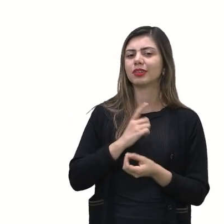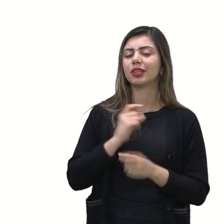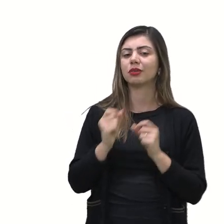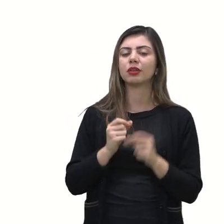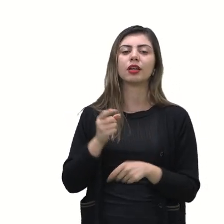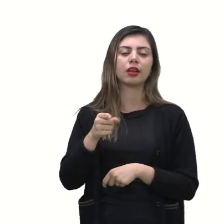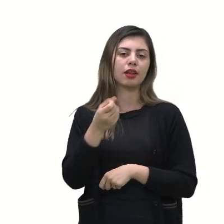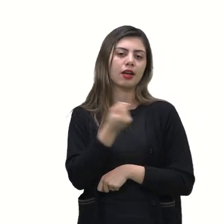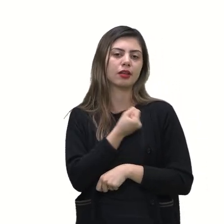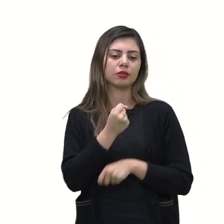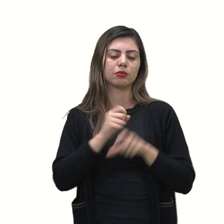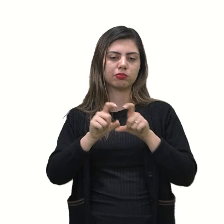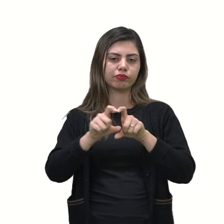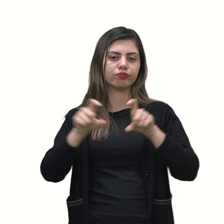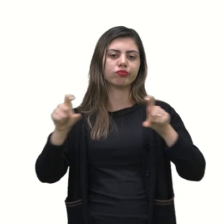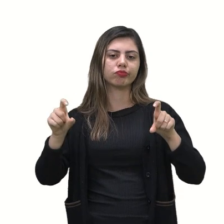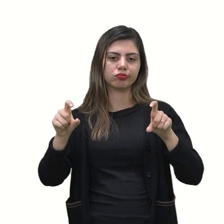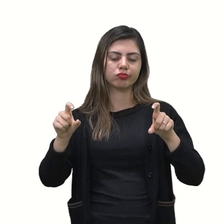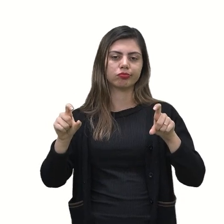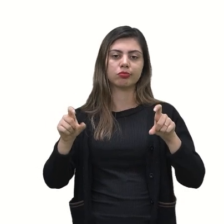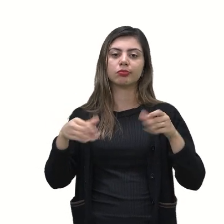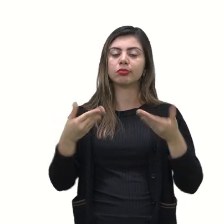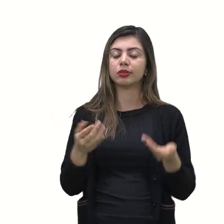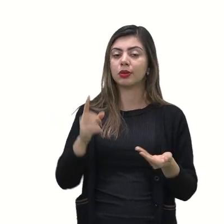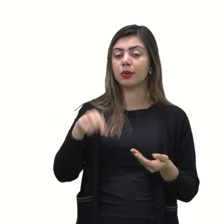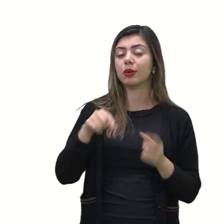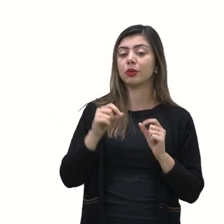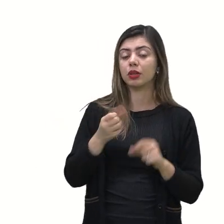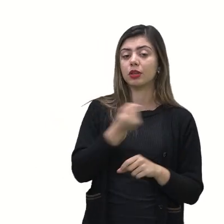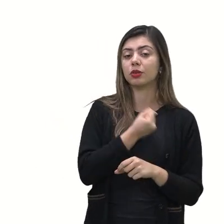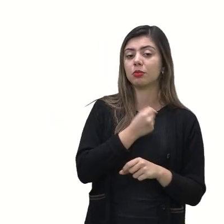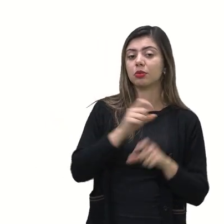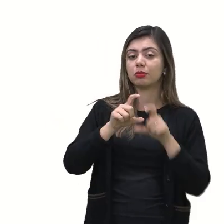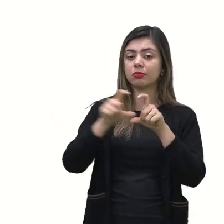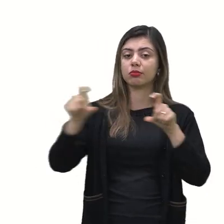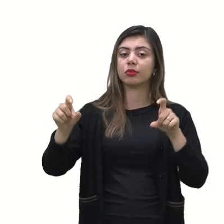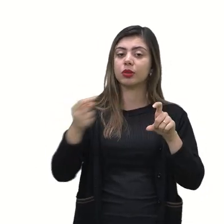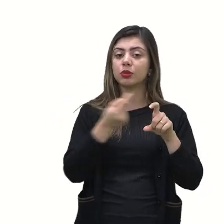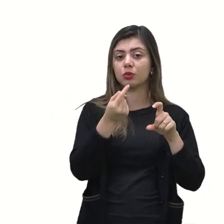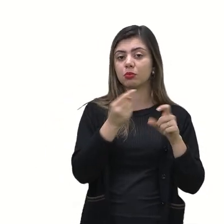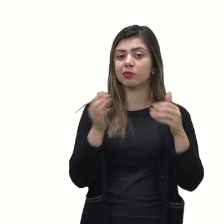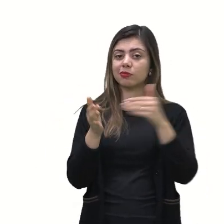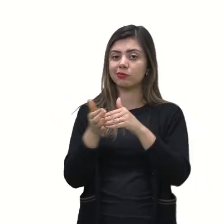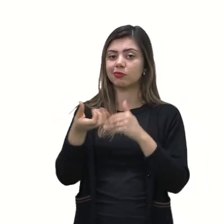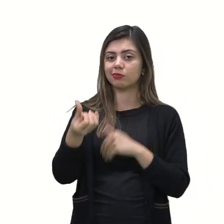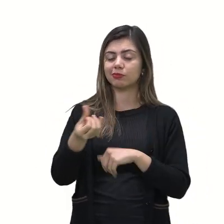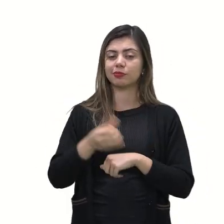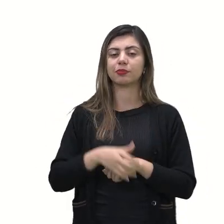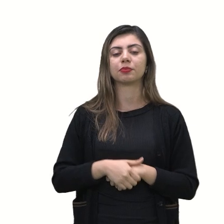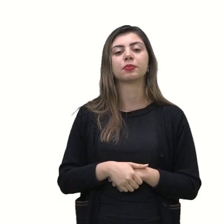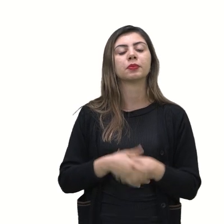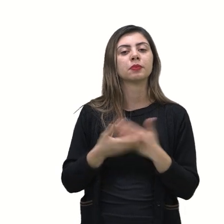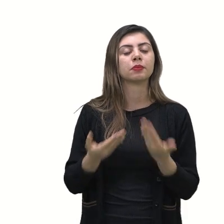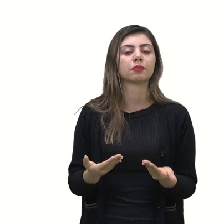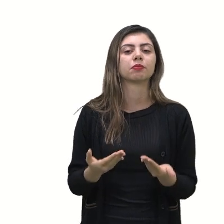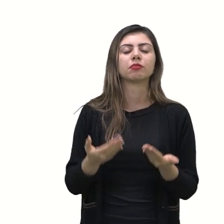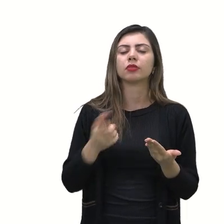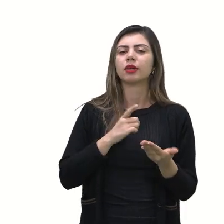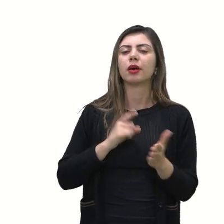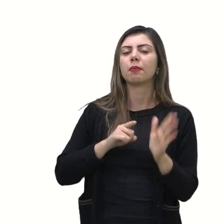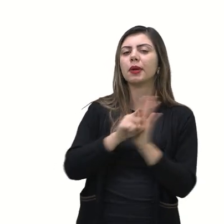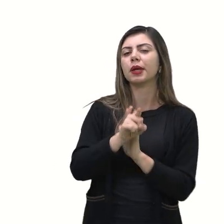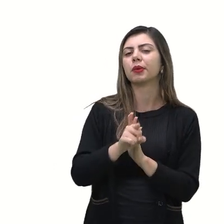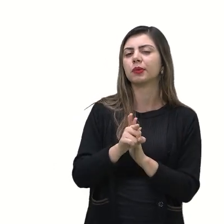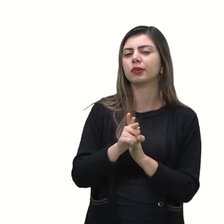seguinte espaço amostral são valores que vão de 1 até 6 aí a questão vai te